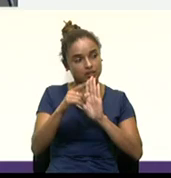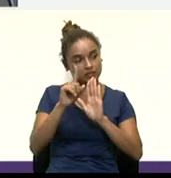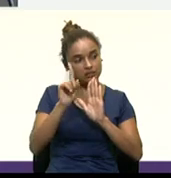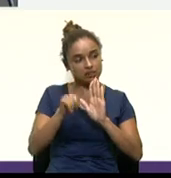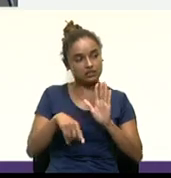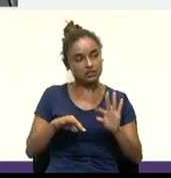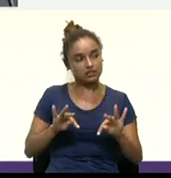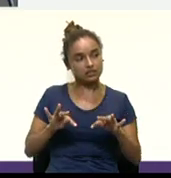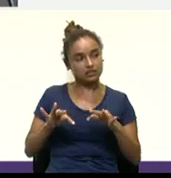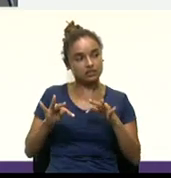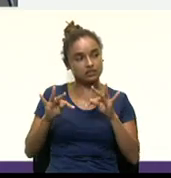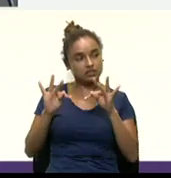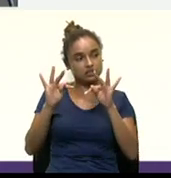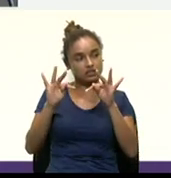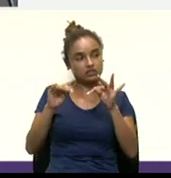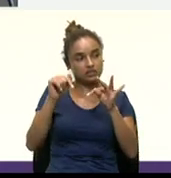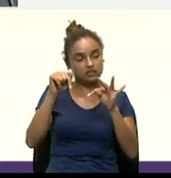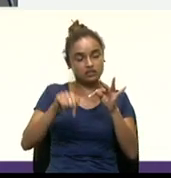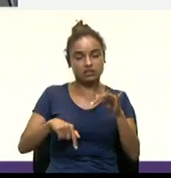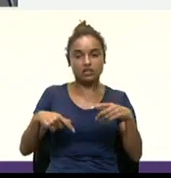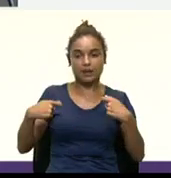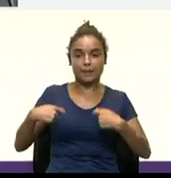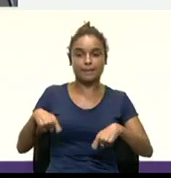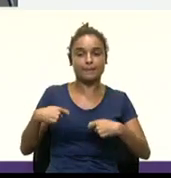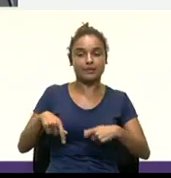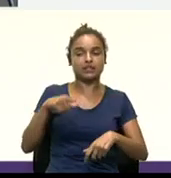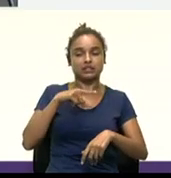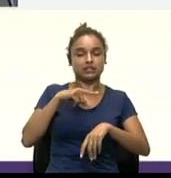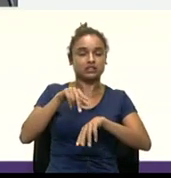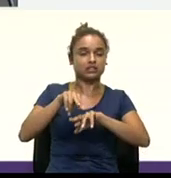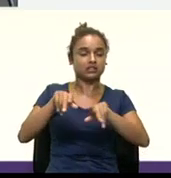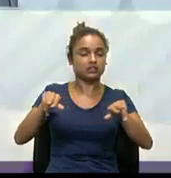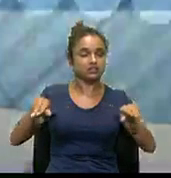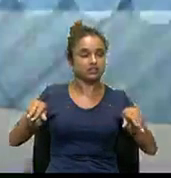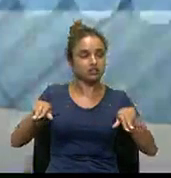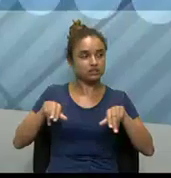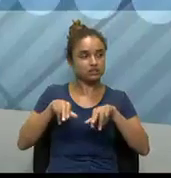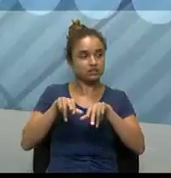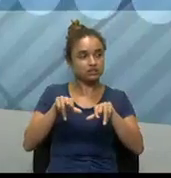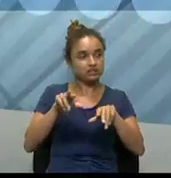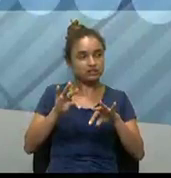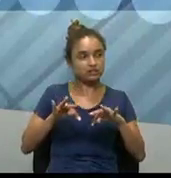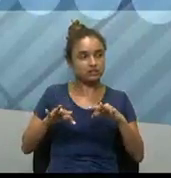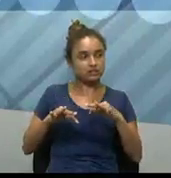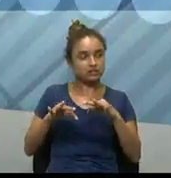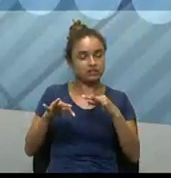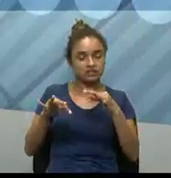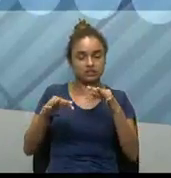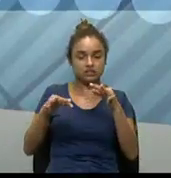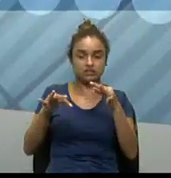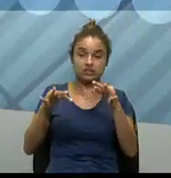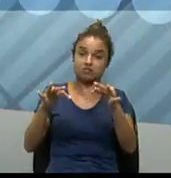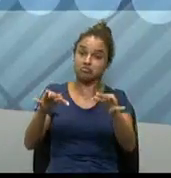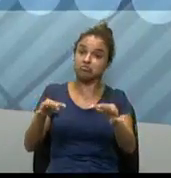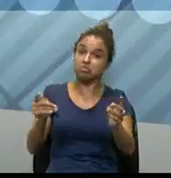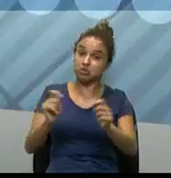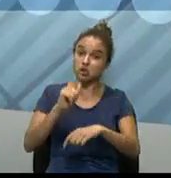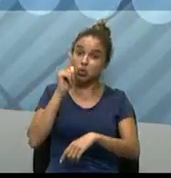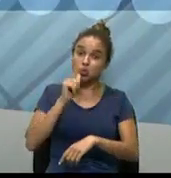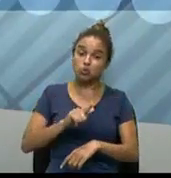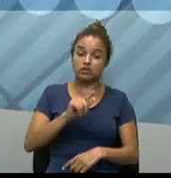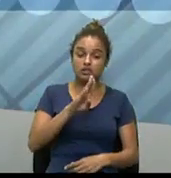tecnologia, na verdade, eu preciso de várias dessas tecnologias, tá, e,